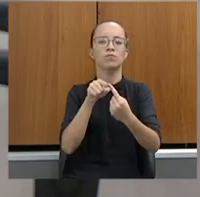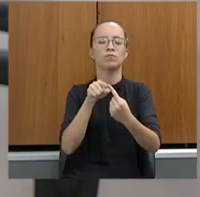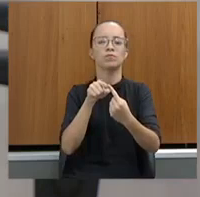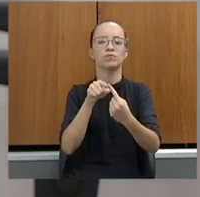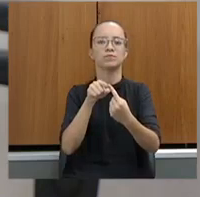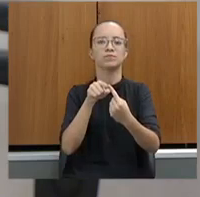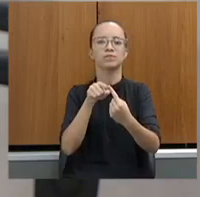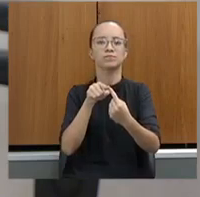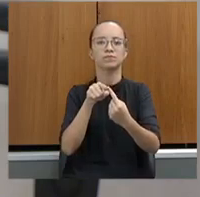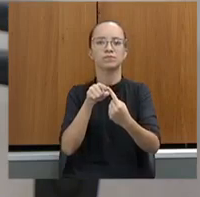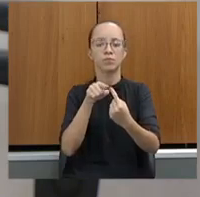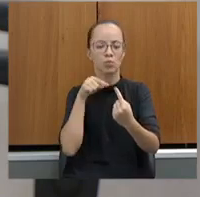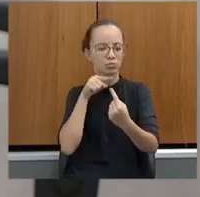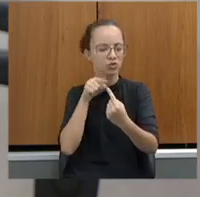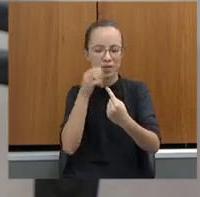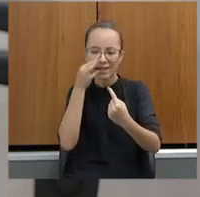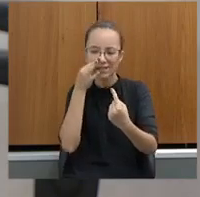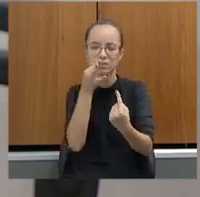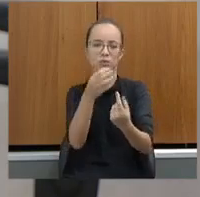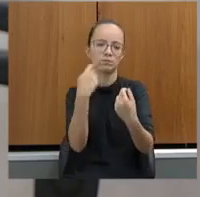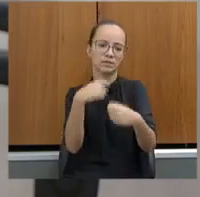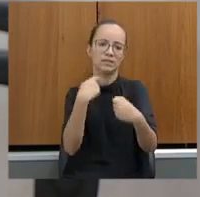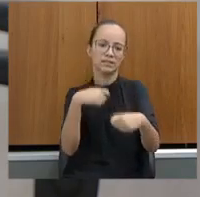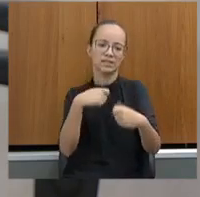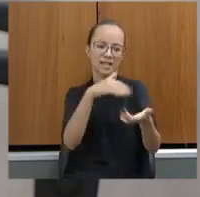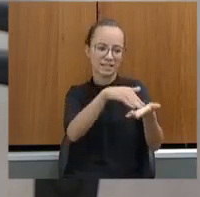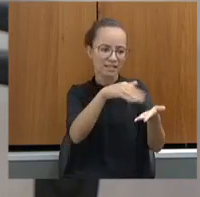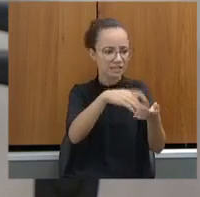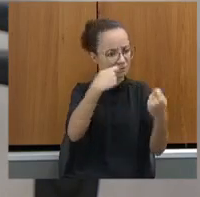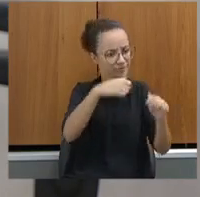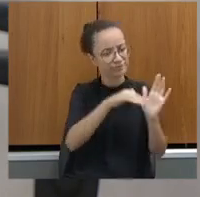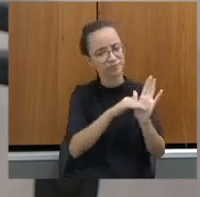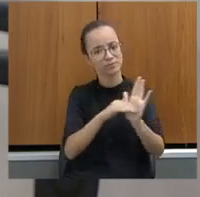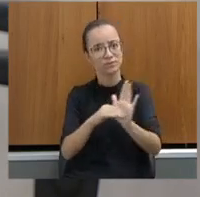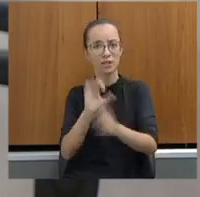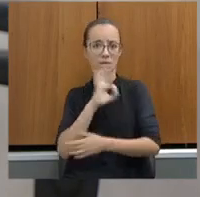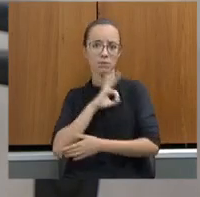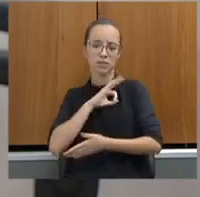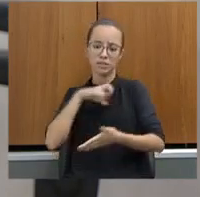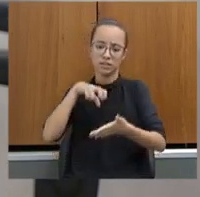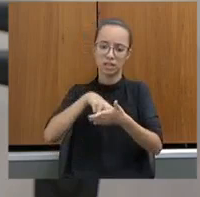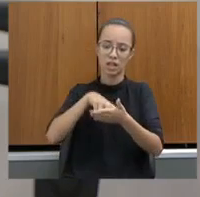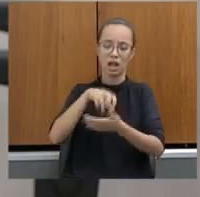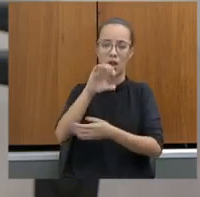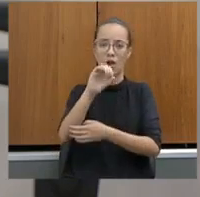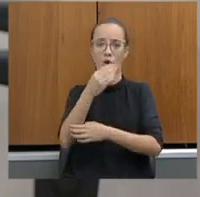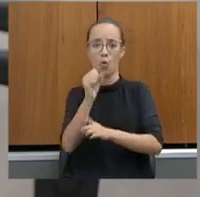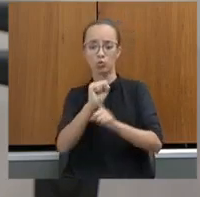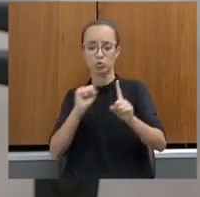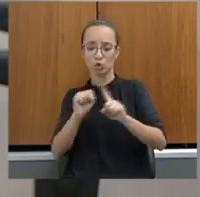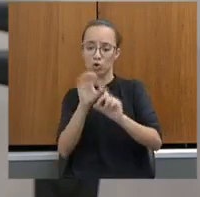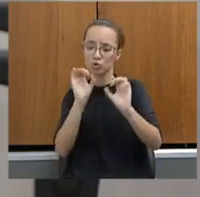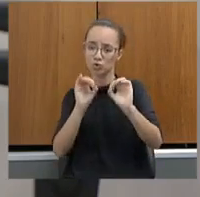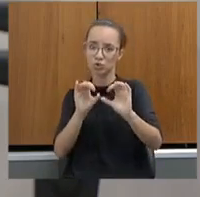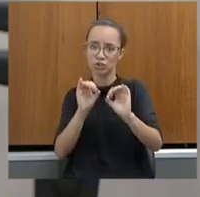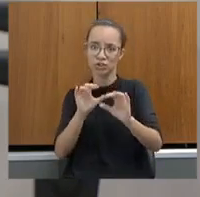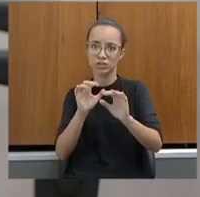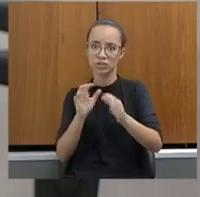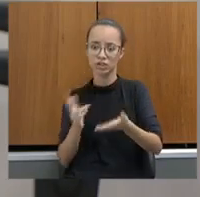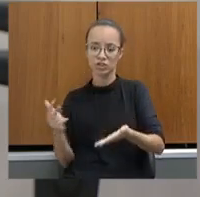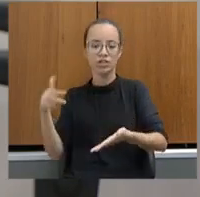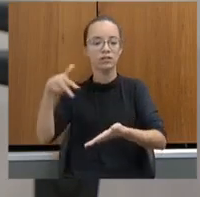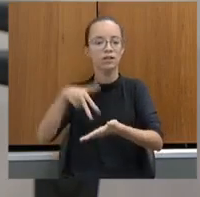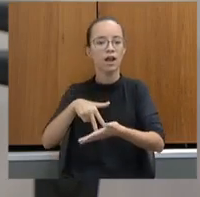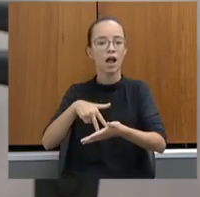a ser perseguido pela secretaria para que o nosso policial penal ou sócio-educativo tenha dignidade de chegar na sua